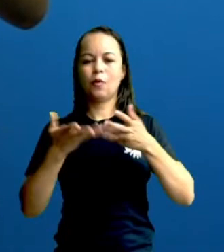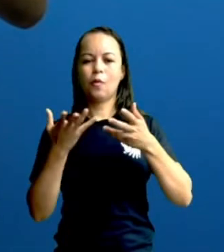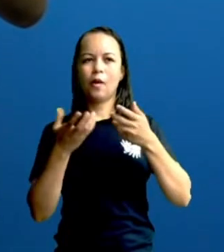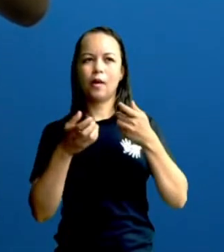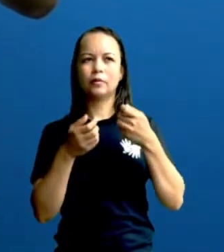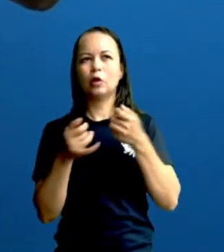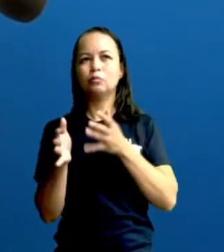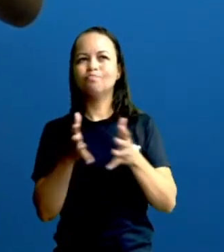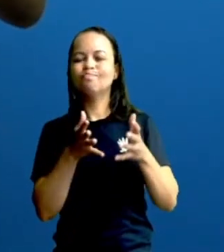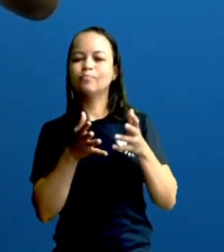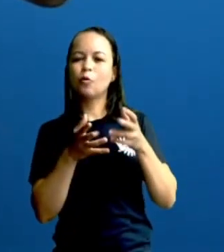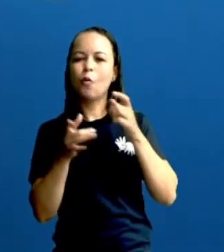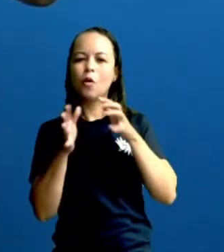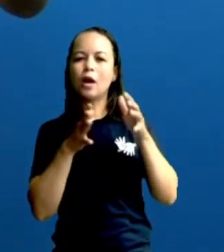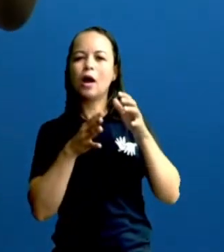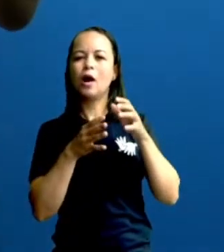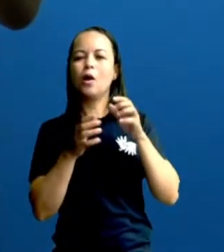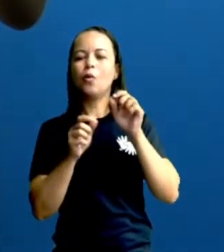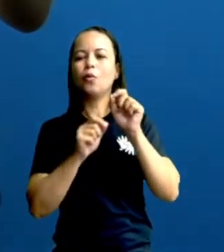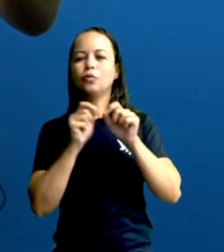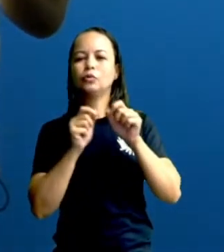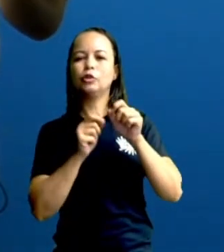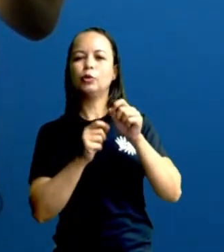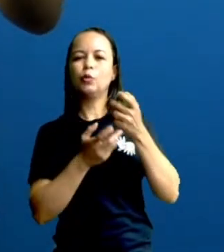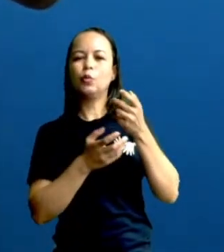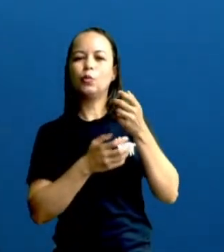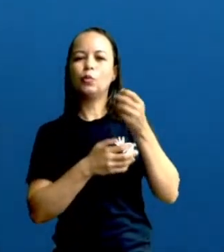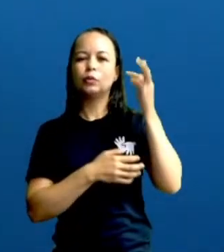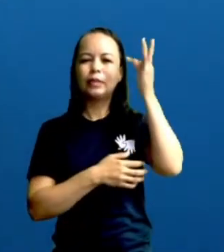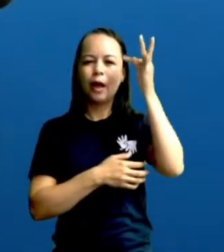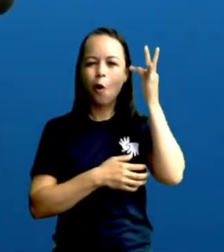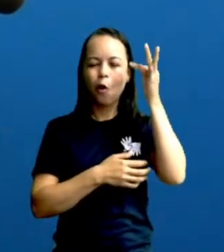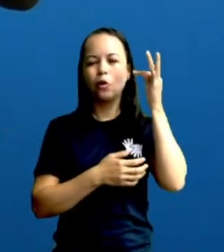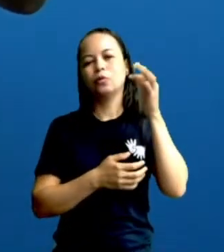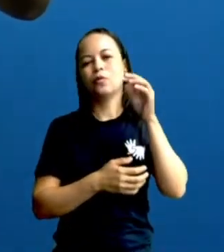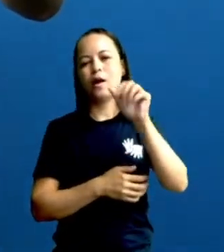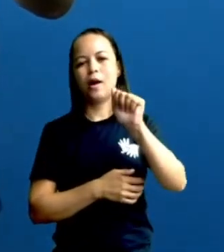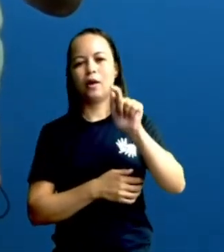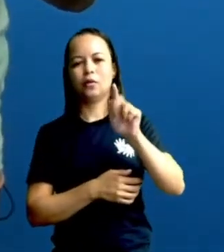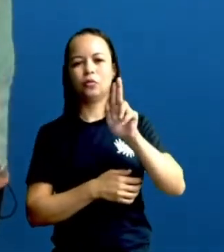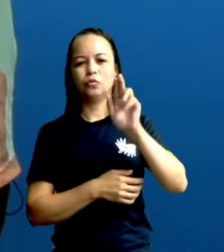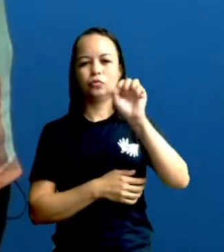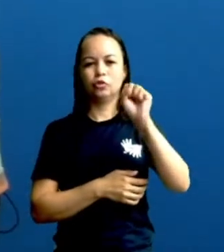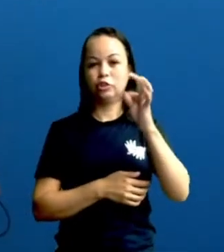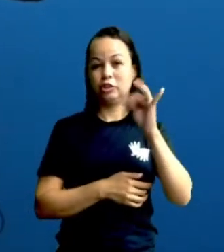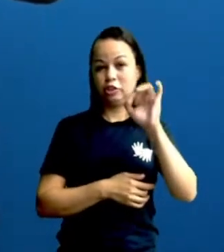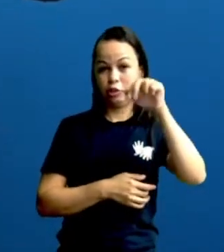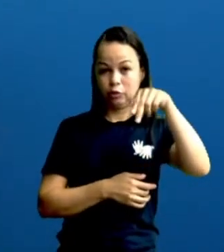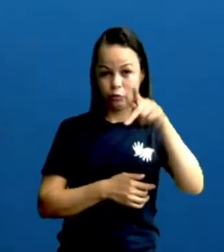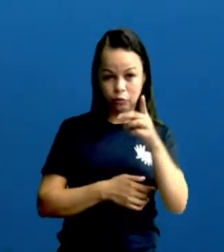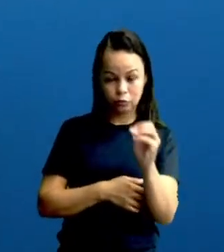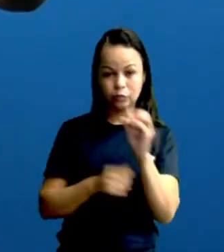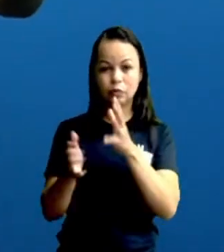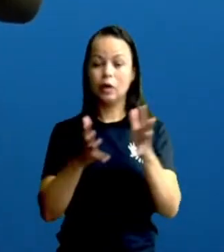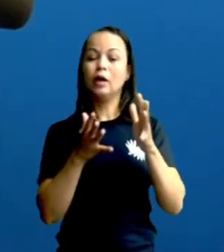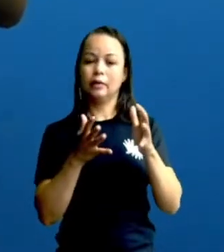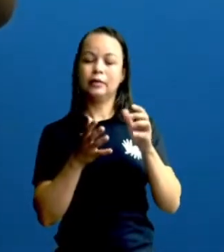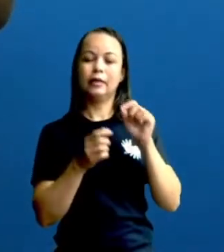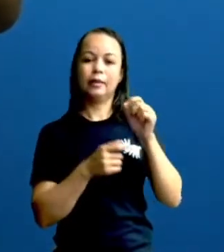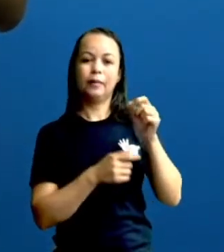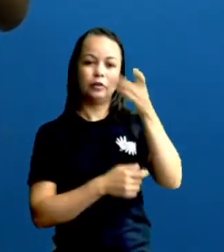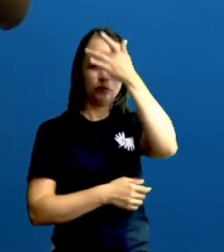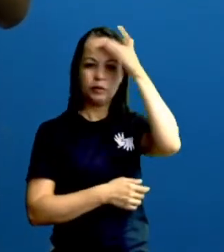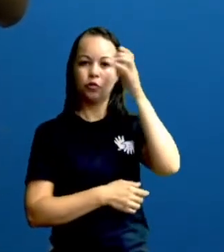olhar de um teólogo chamado Augustinho, ou para os católicos mais ortodoxos ou menos ortodoxos, Santo Augustinho.